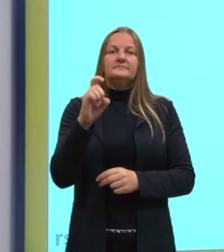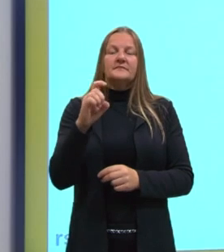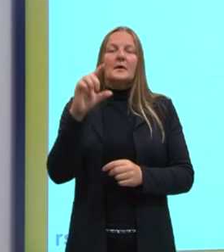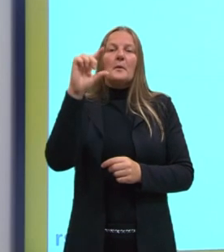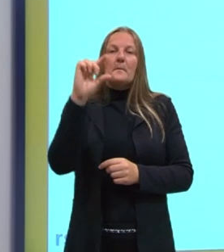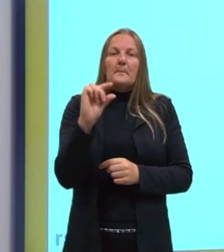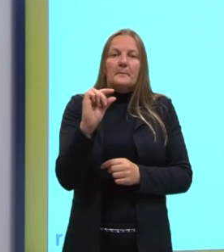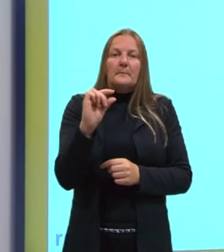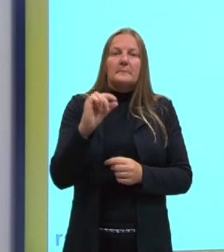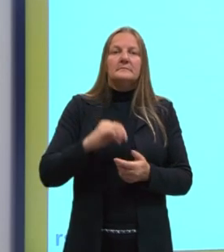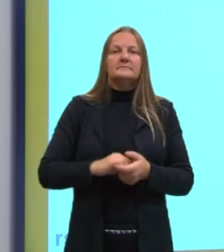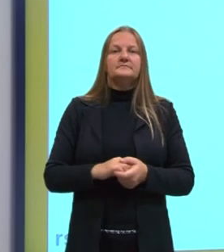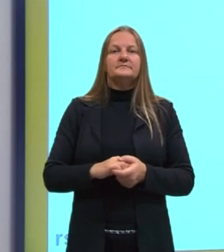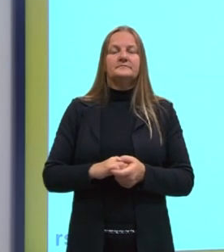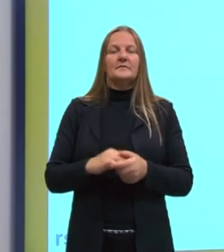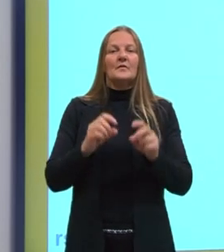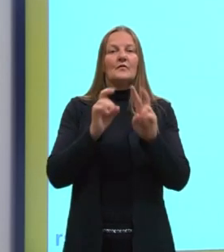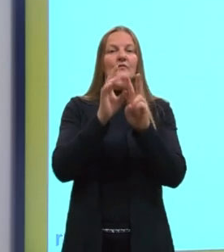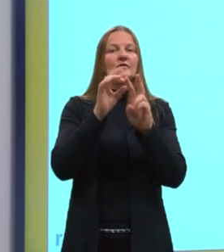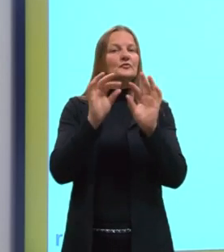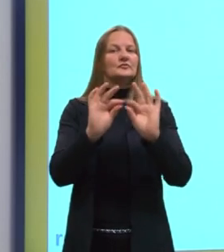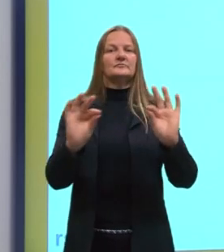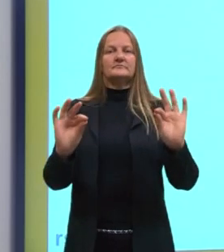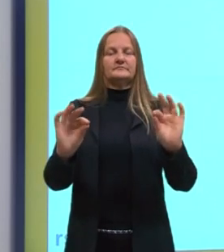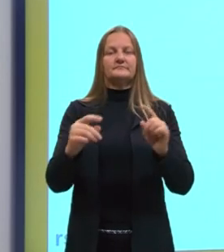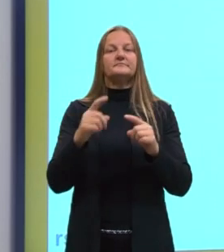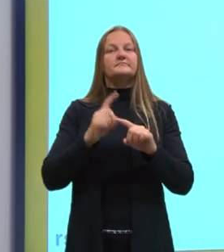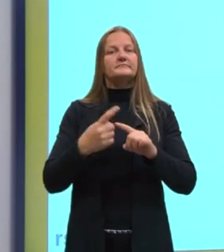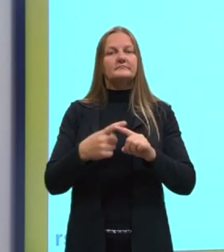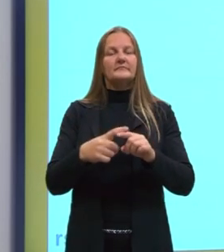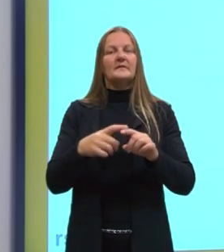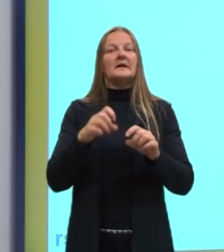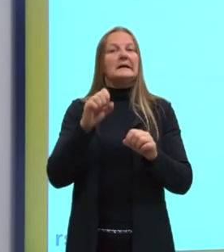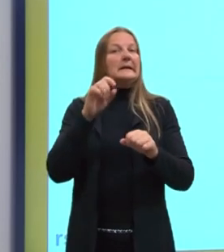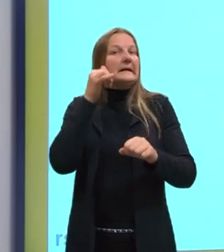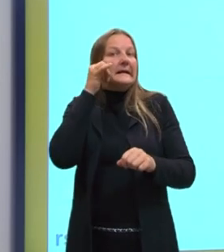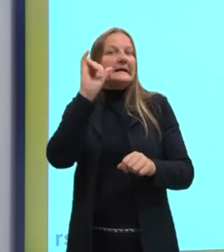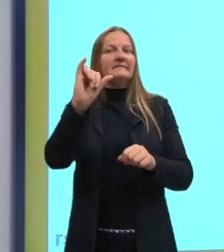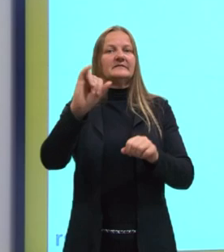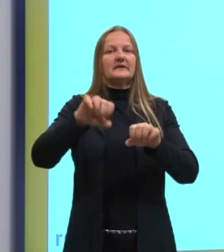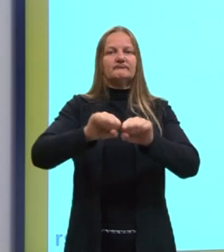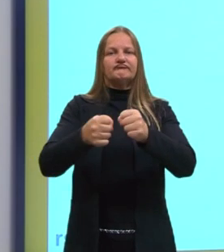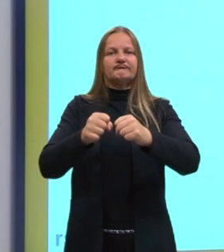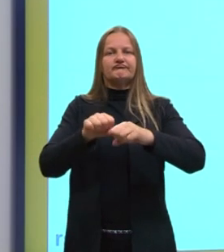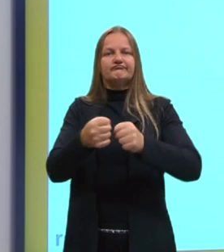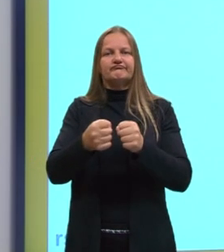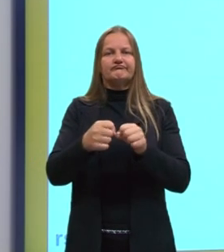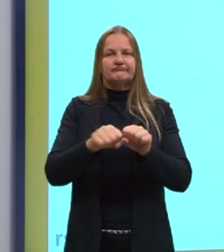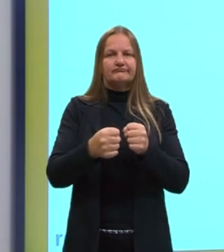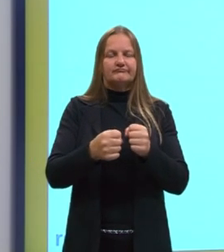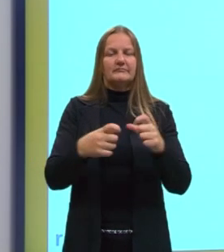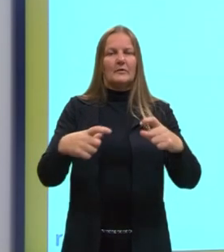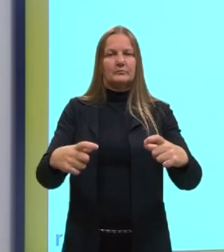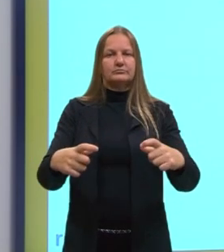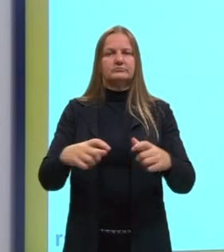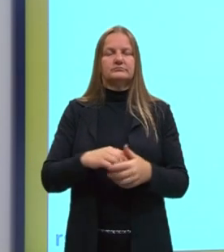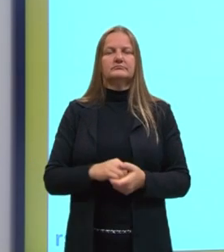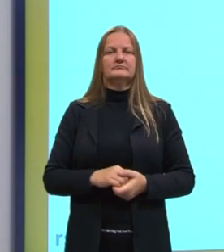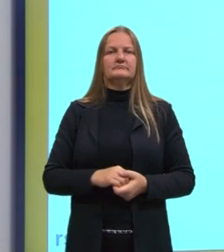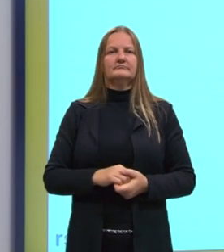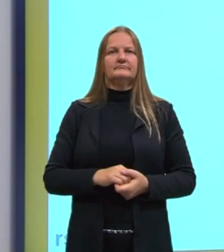menor do que do vidro comum. Para justamente evitar esse rachamento, esse trincamento do vidro.